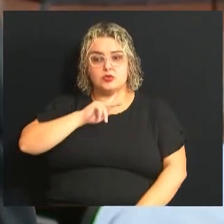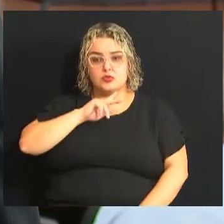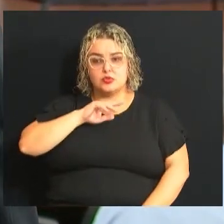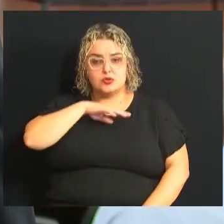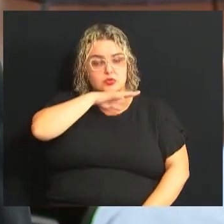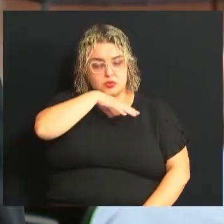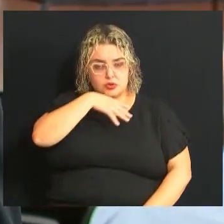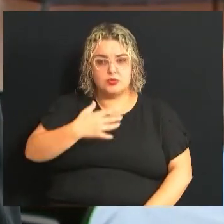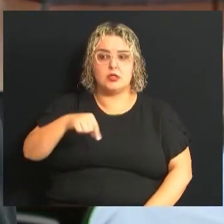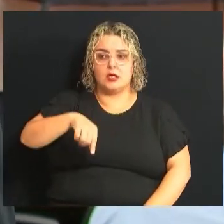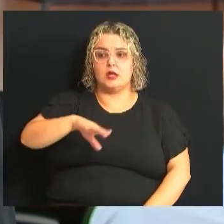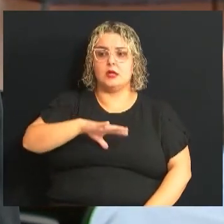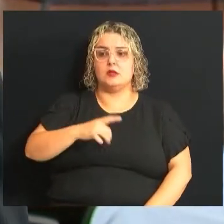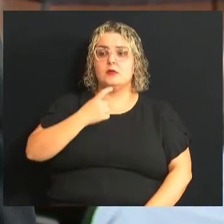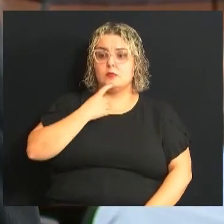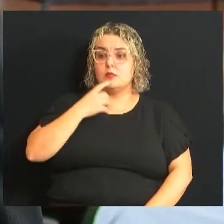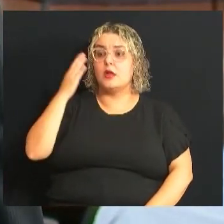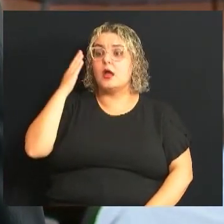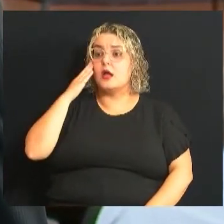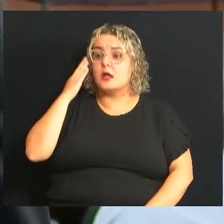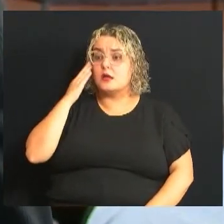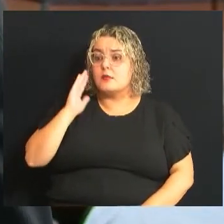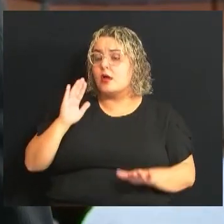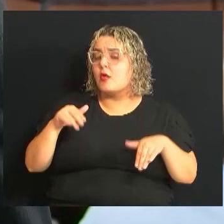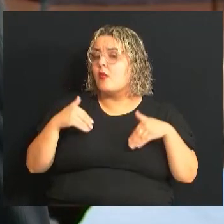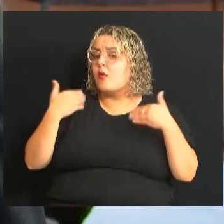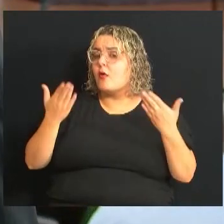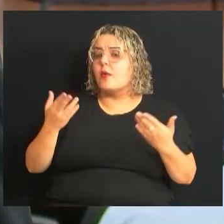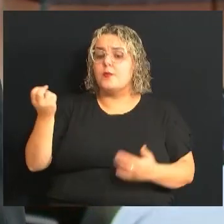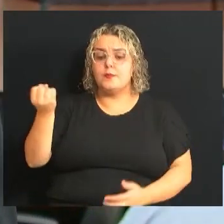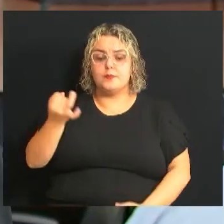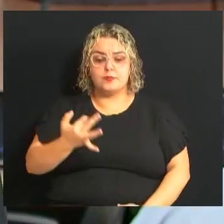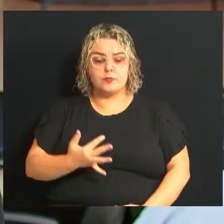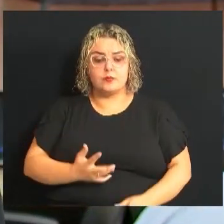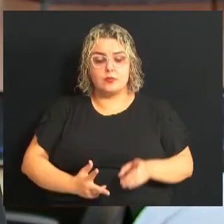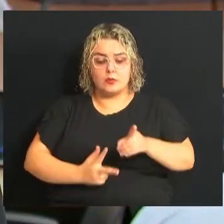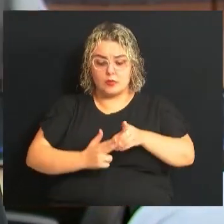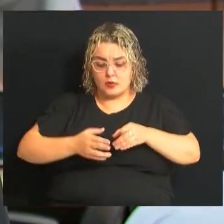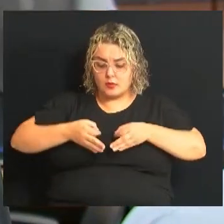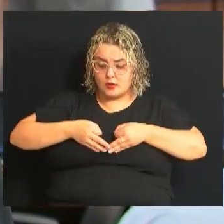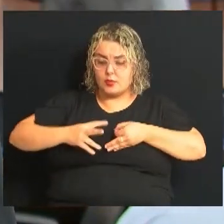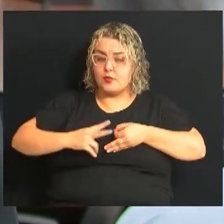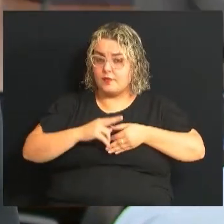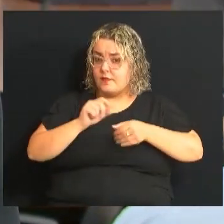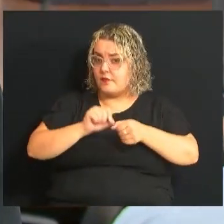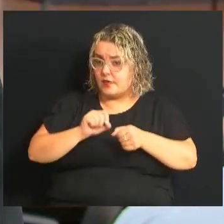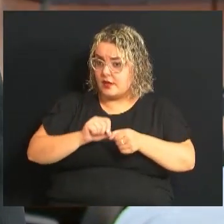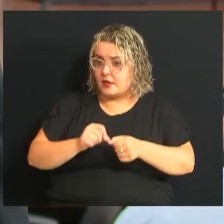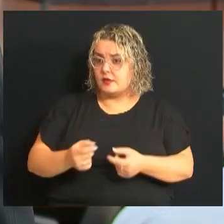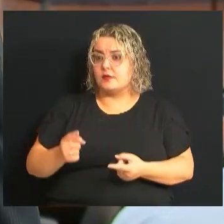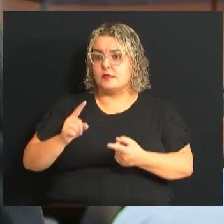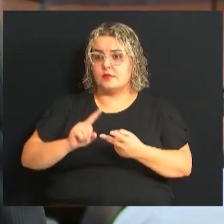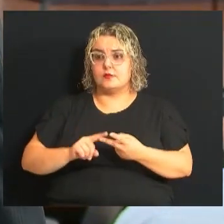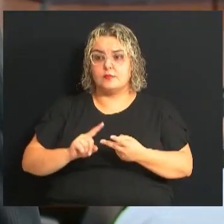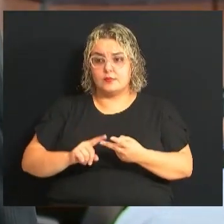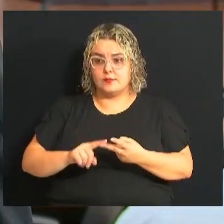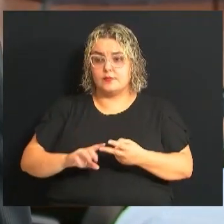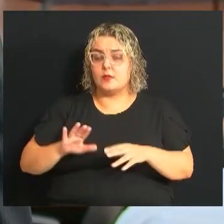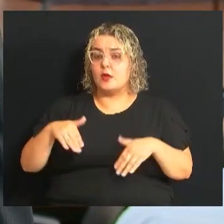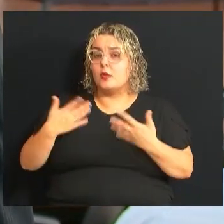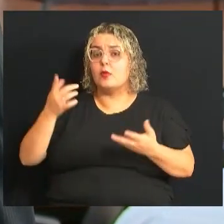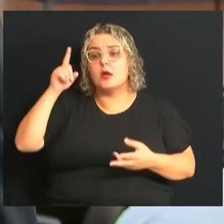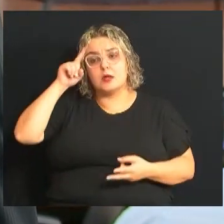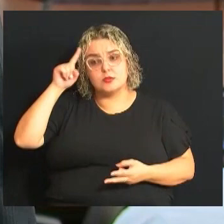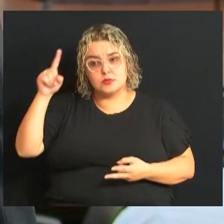Animais aqui na Câmara Municipal de Campinas para saber qual será a quantidade de castrações que vai ser feita,